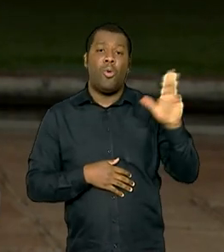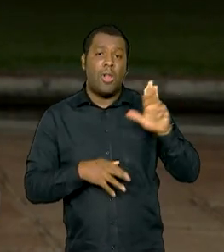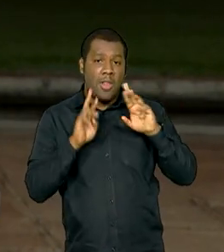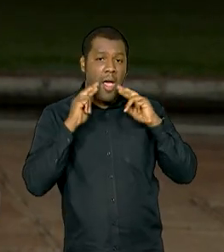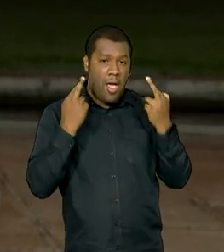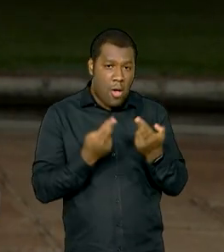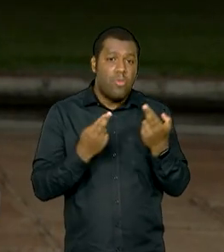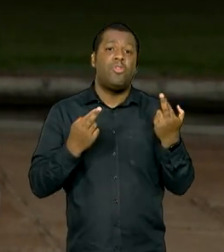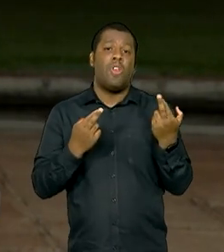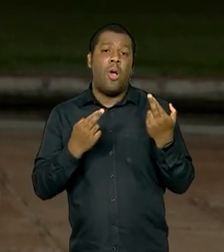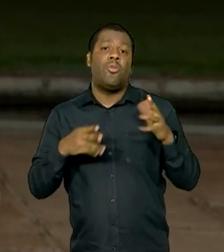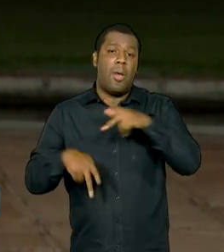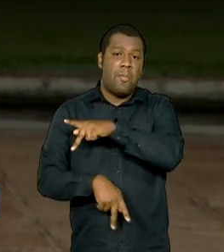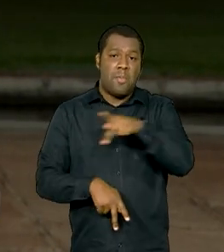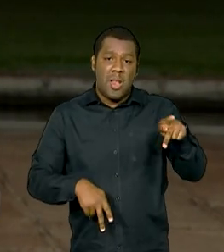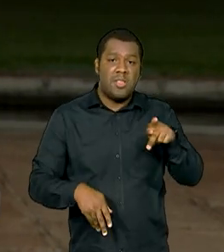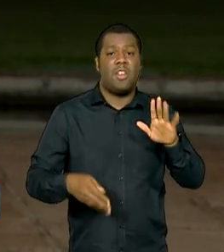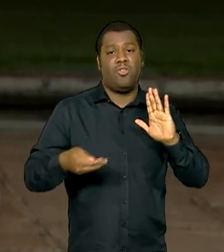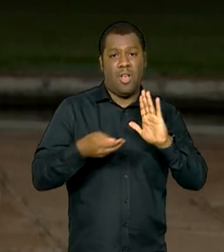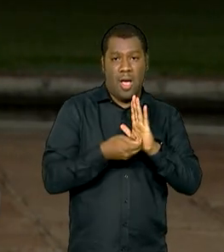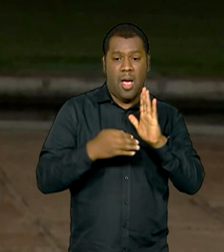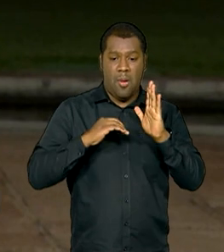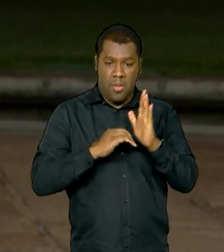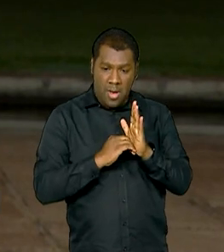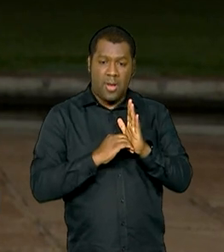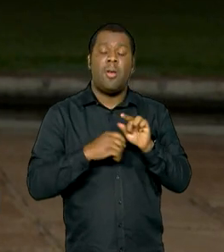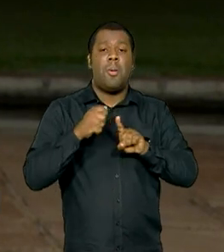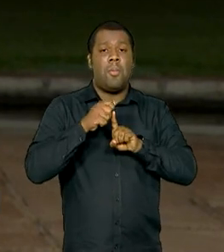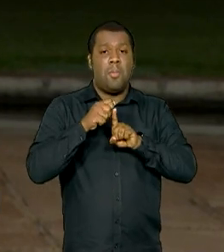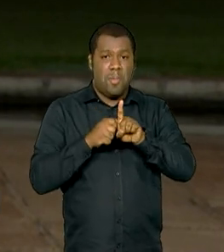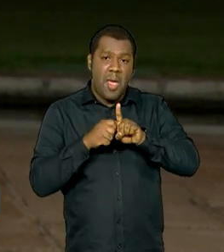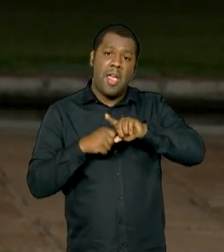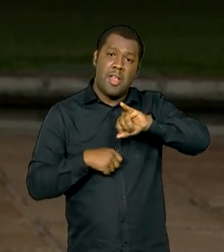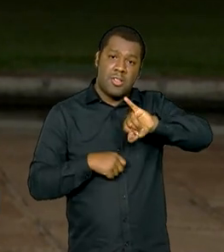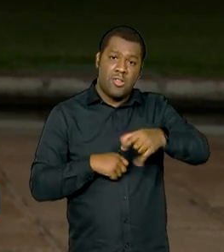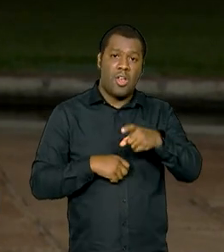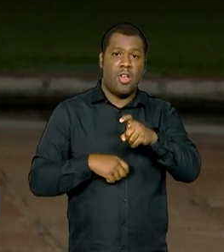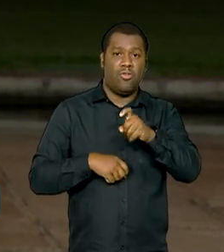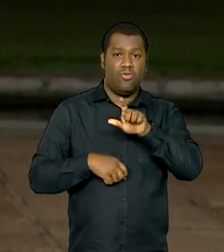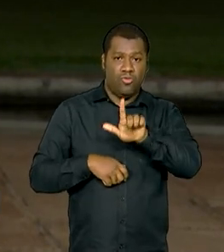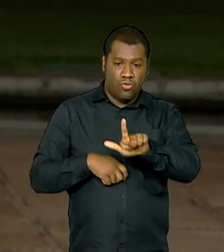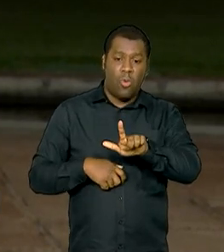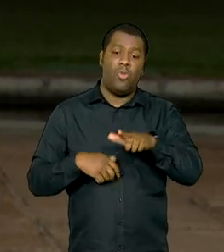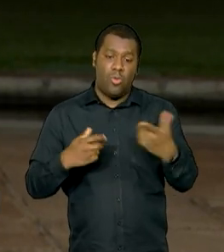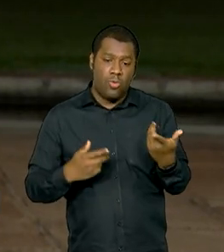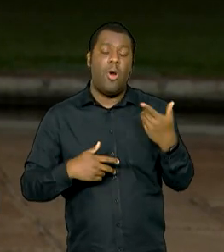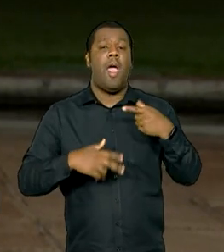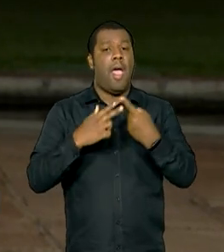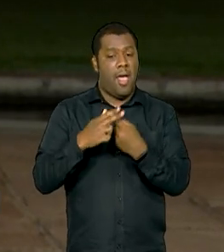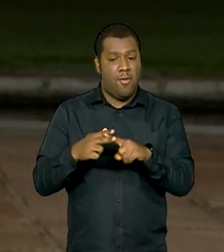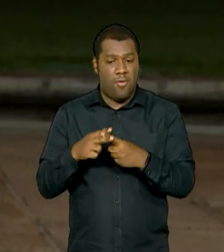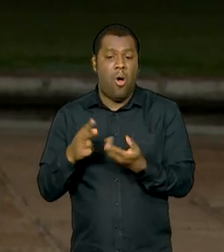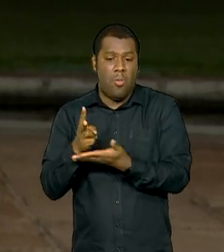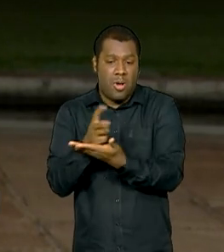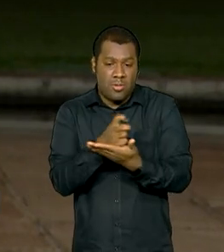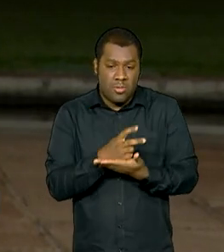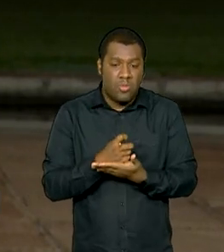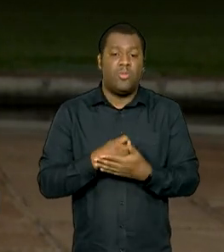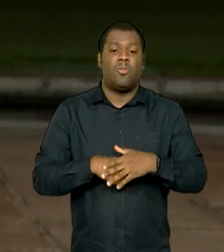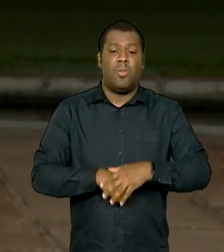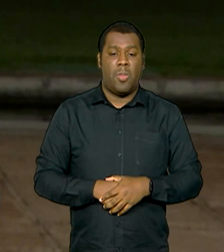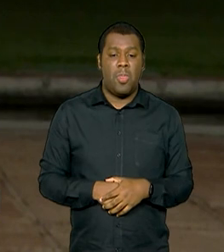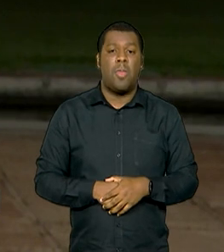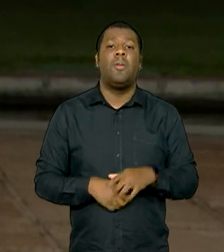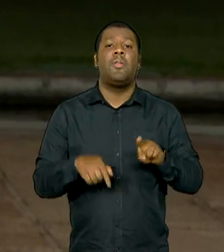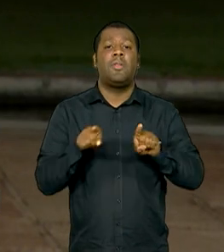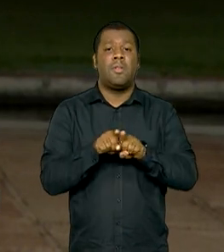Alvorada após a aprovação da reforma tributária em julho. E em outubro de 2023, também o presidente da República